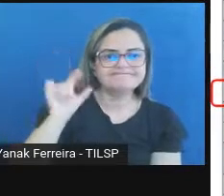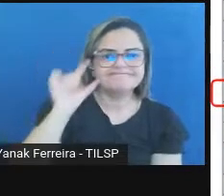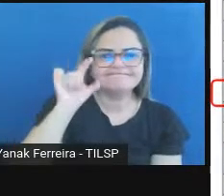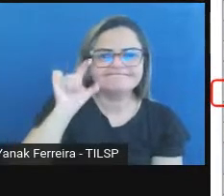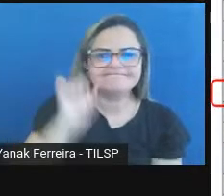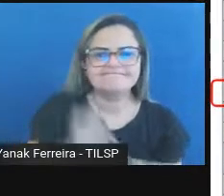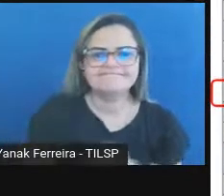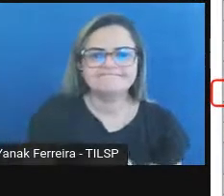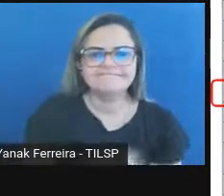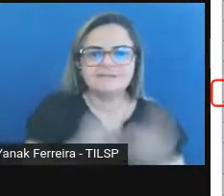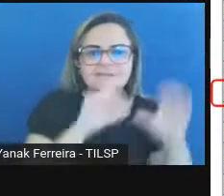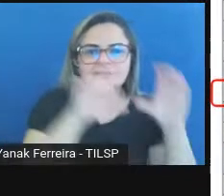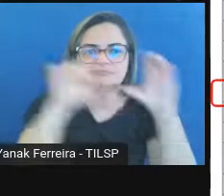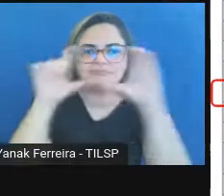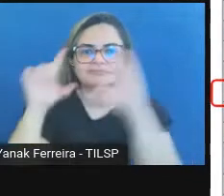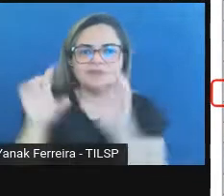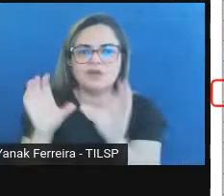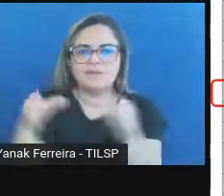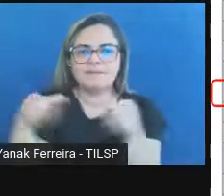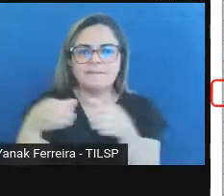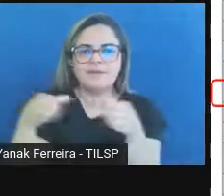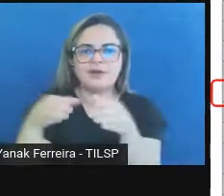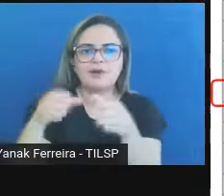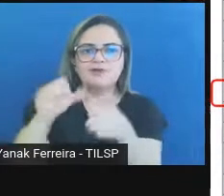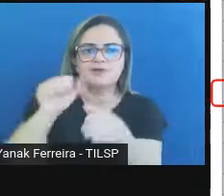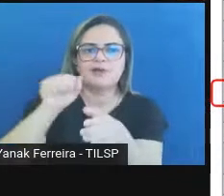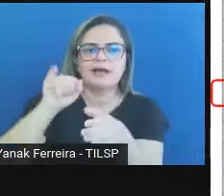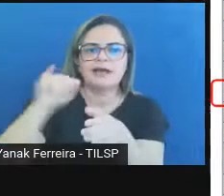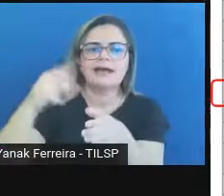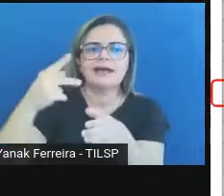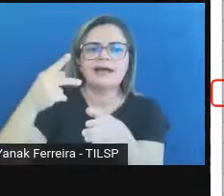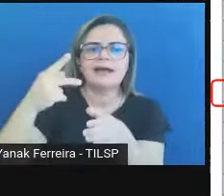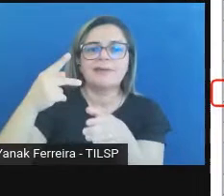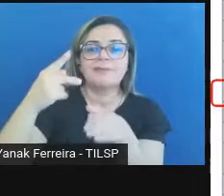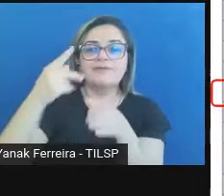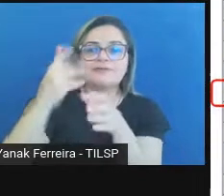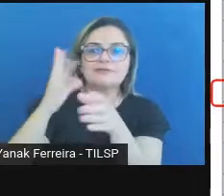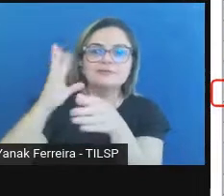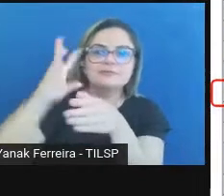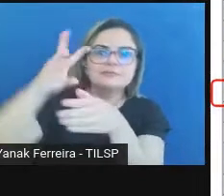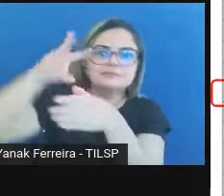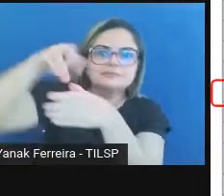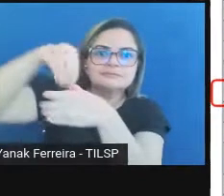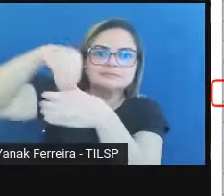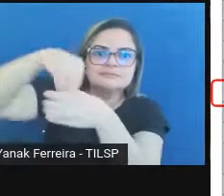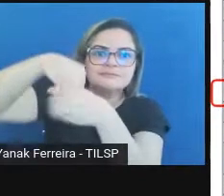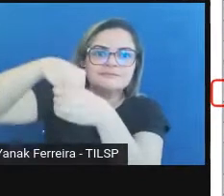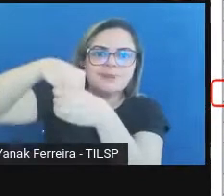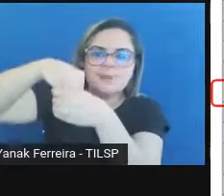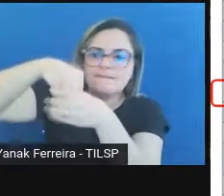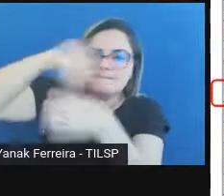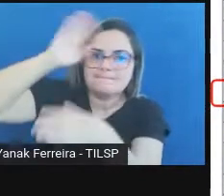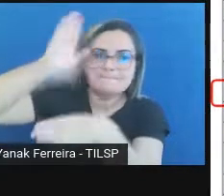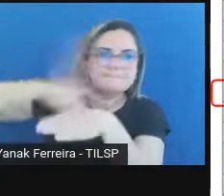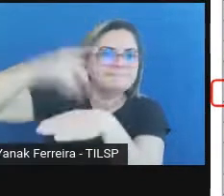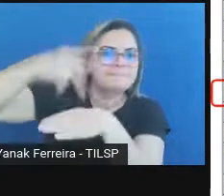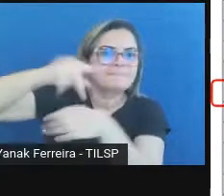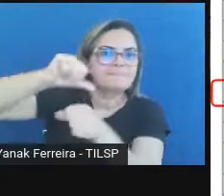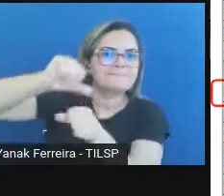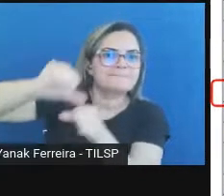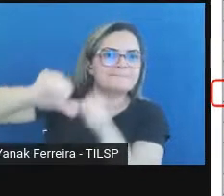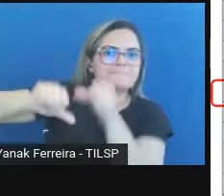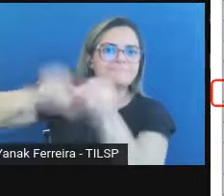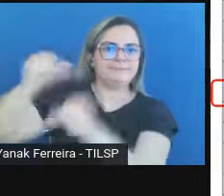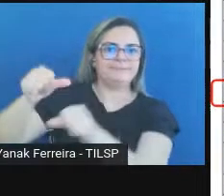e P. Vejam que quando ele entra dentro do RDC, ele é automaticamente convertido para que